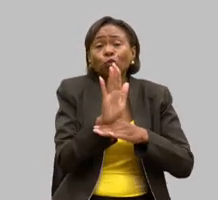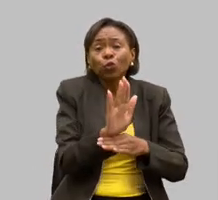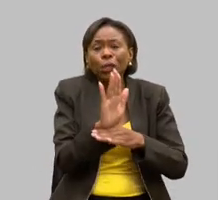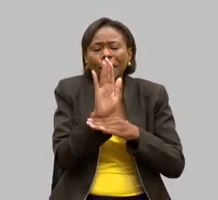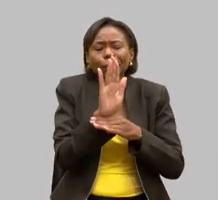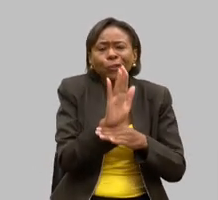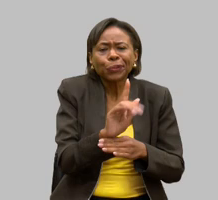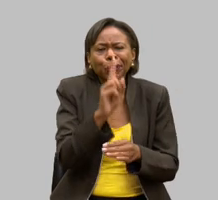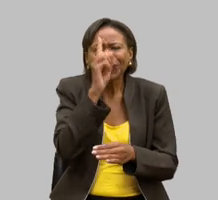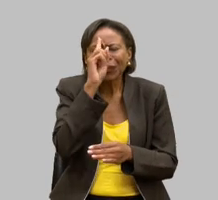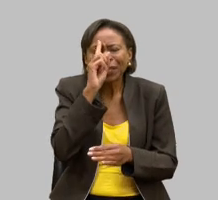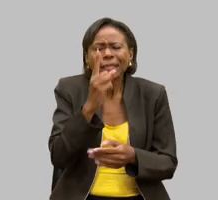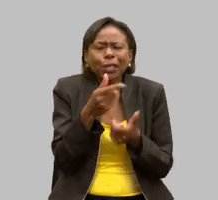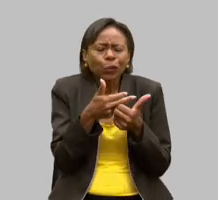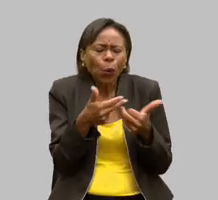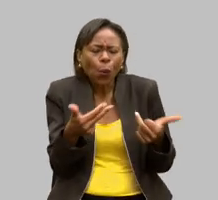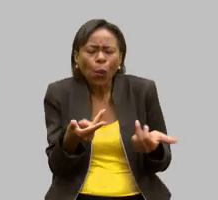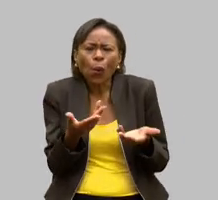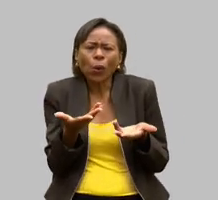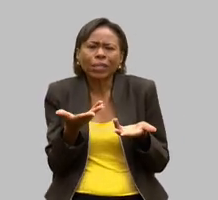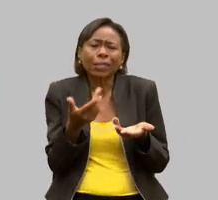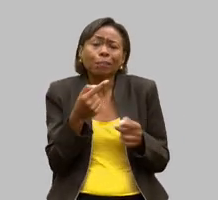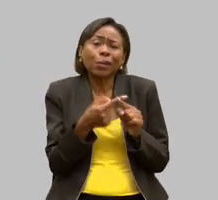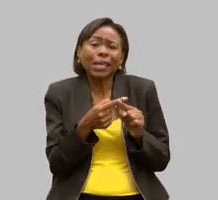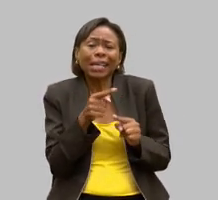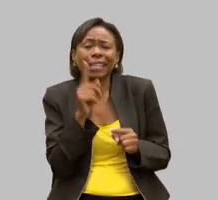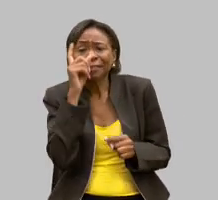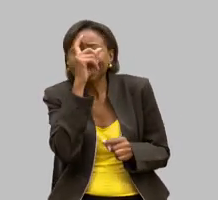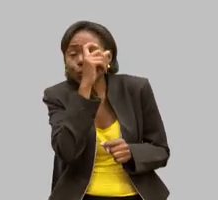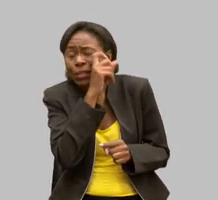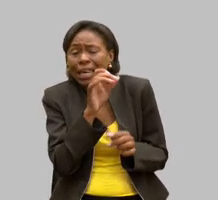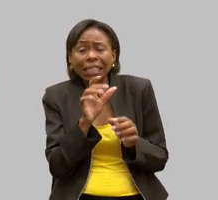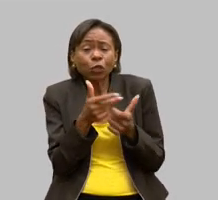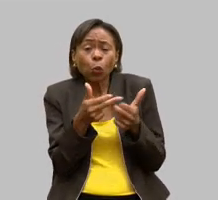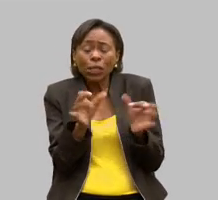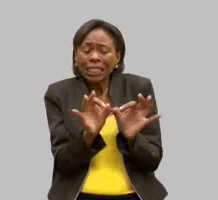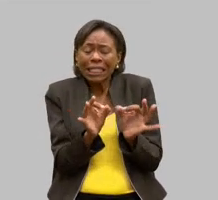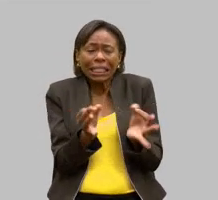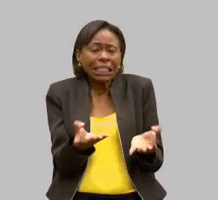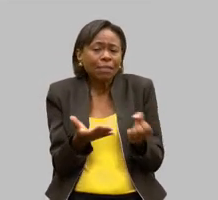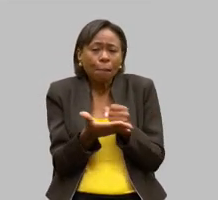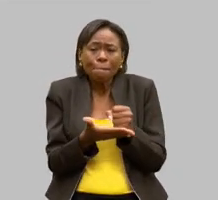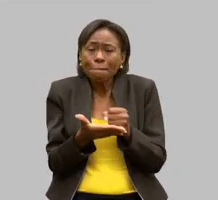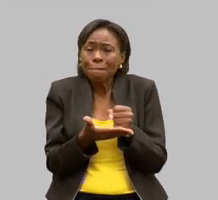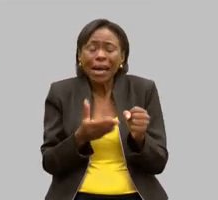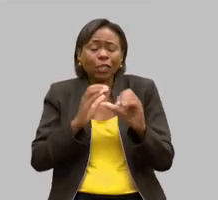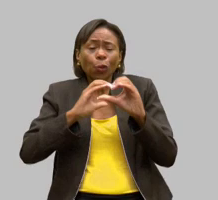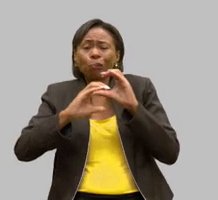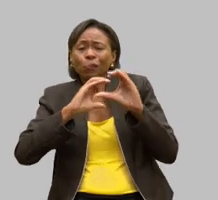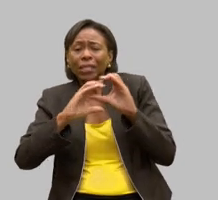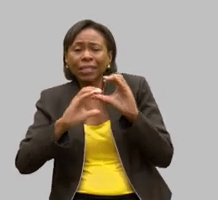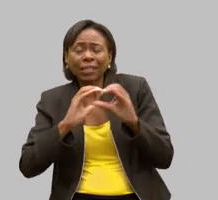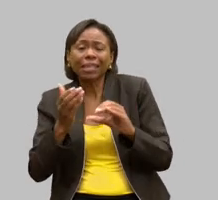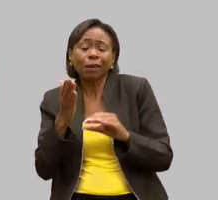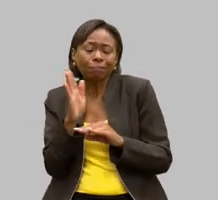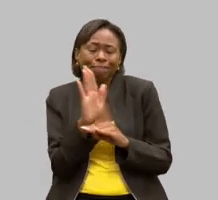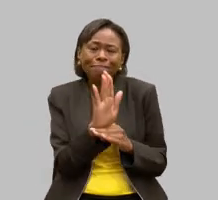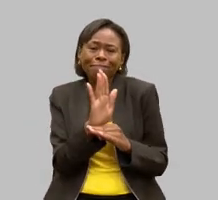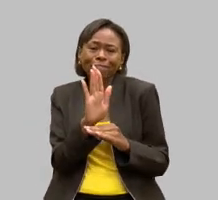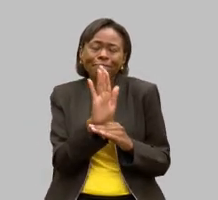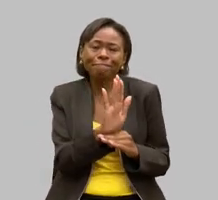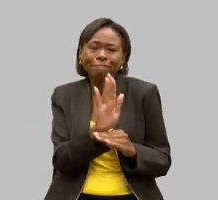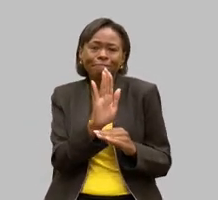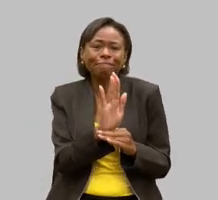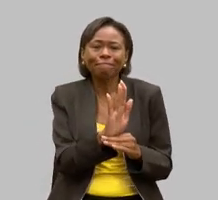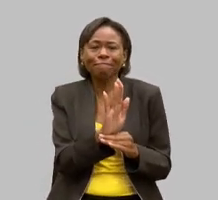pessoas que têm dificuldade de levantar um copo pessoas que têm dificuldade de comunicação então nós estamos falando de pessoas que vão precisar de